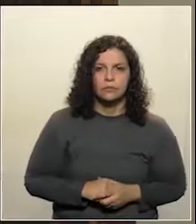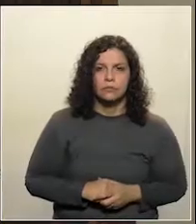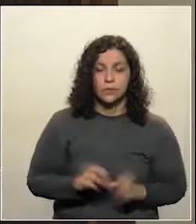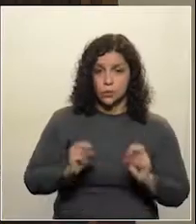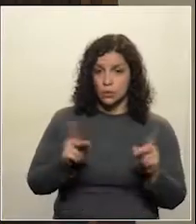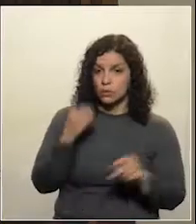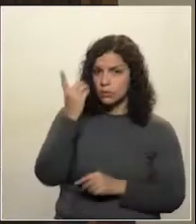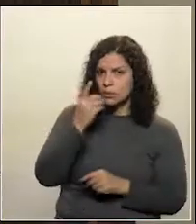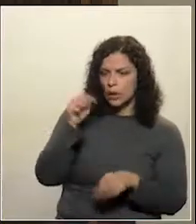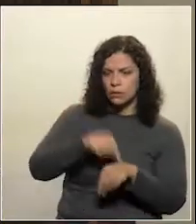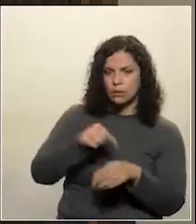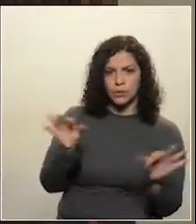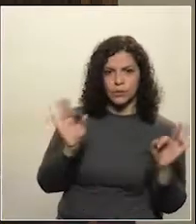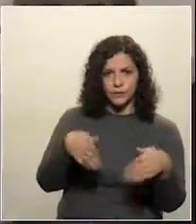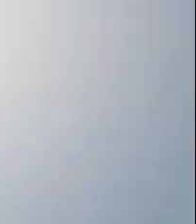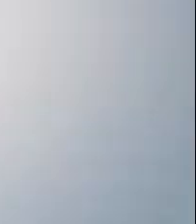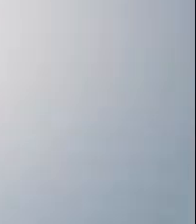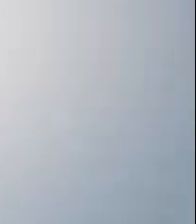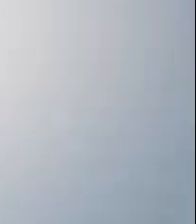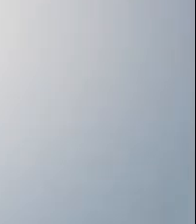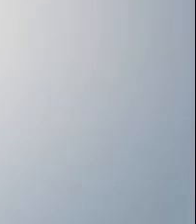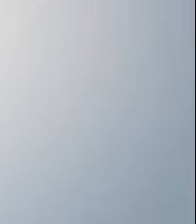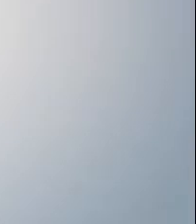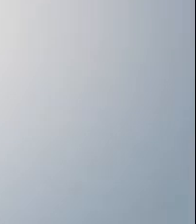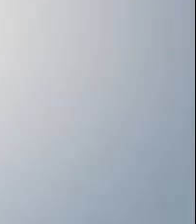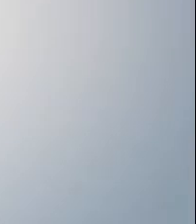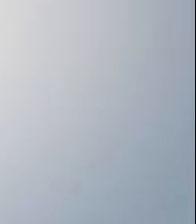Ok, deputado, o seu tempo acabou. Ok,